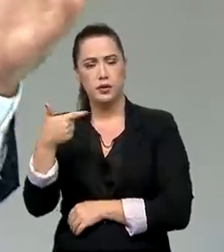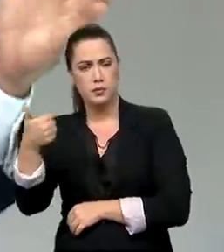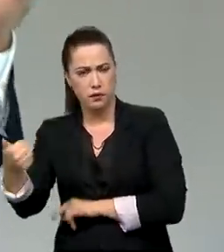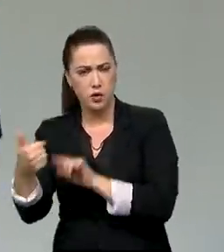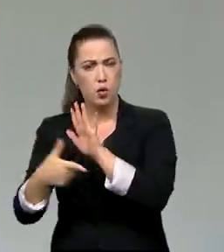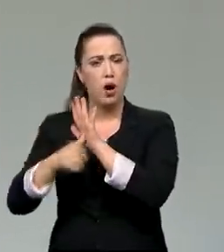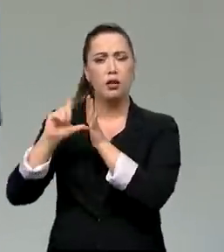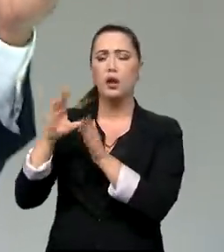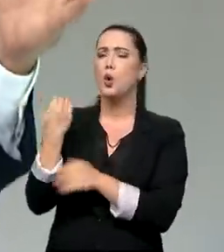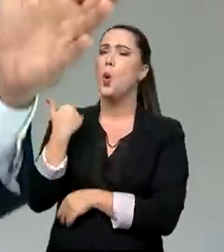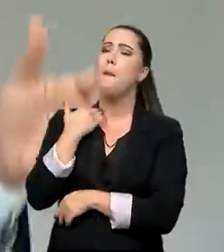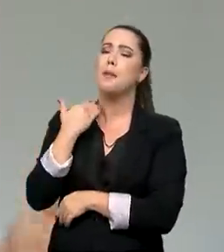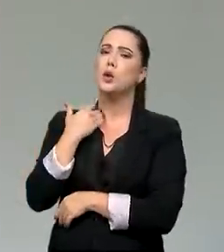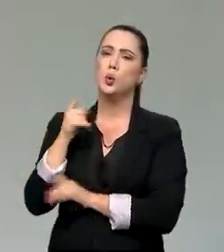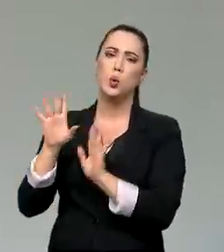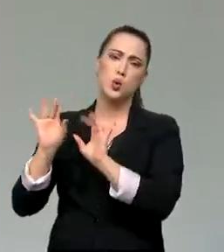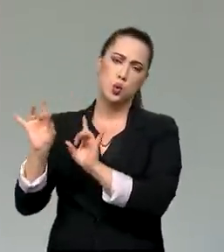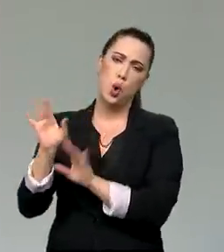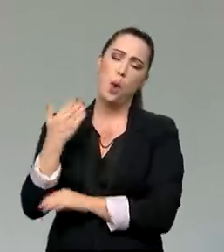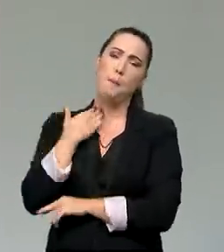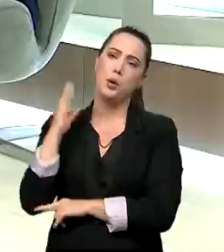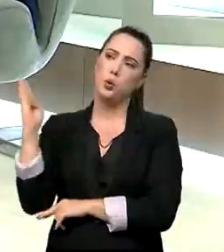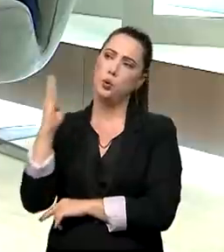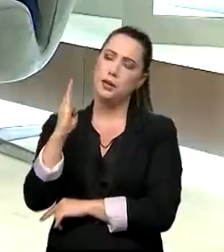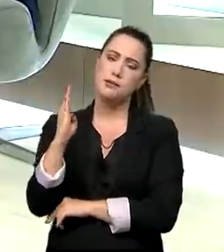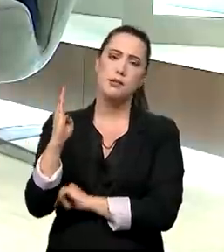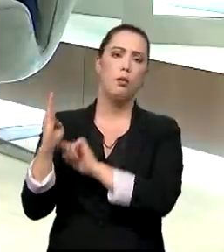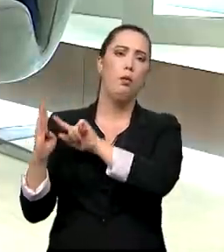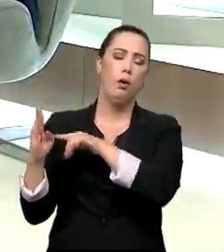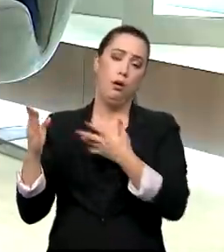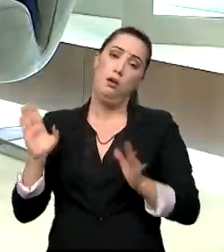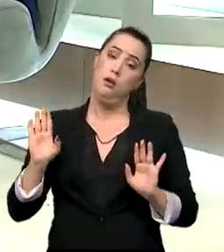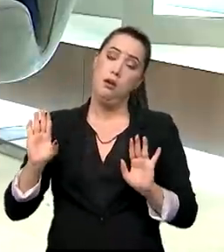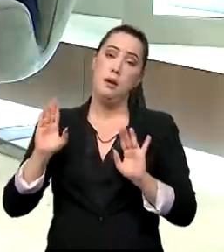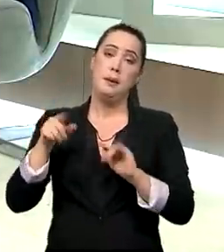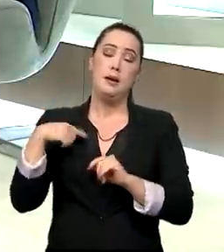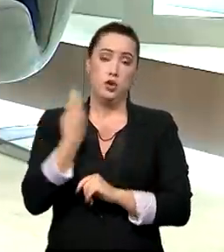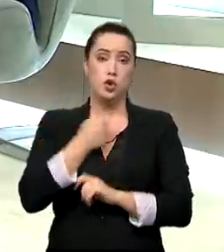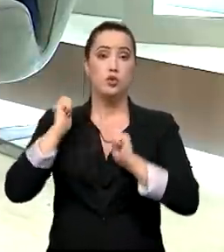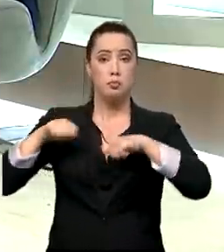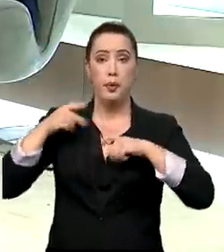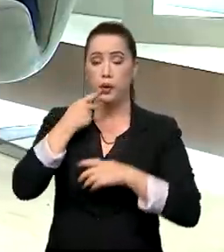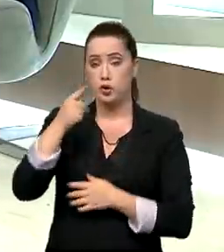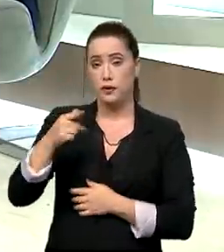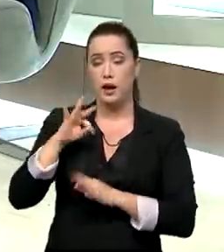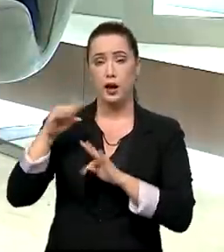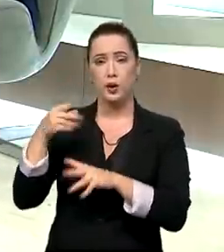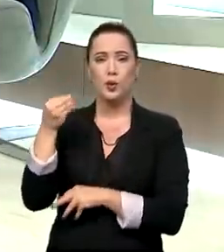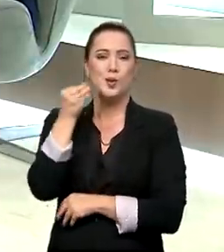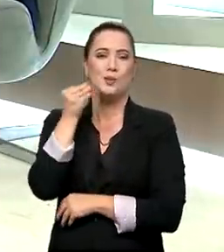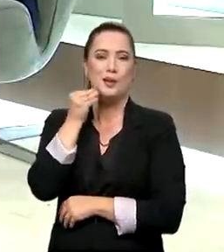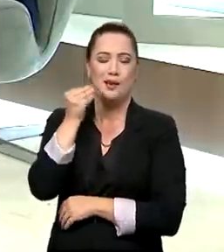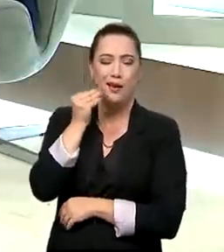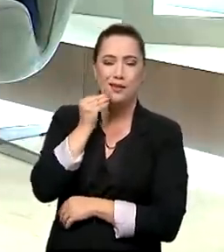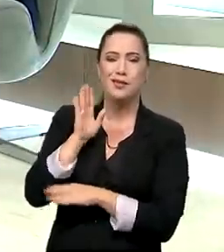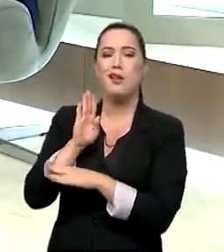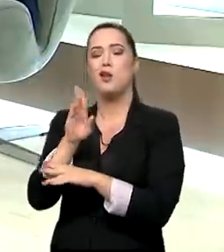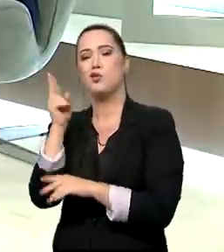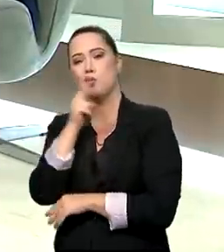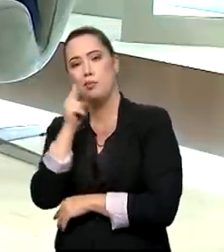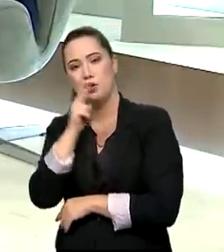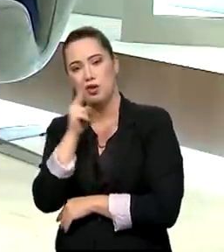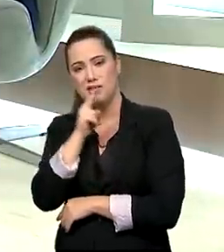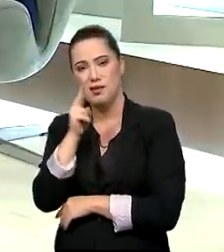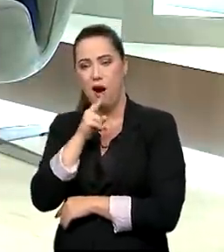à Caixa no Brasil é o Banco do Brasil, que o senhor citou anteriormente. A gente pode dizer que toda a experiência do auxílio emergencial no ano passado